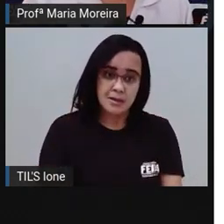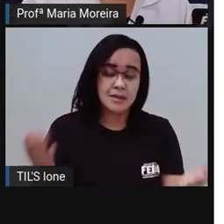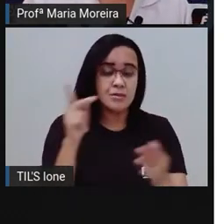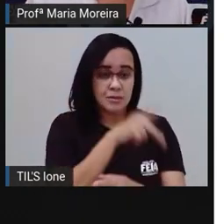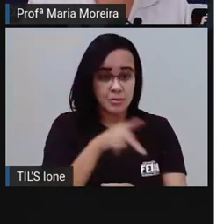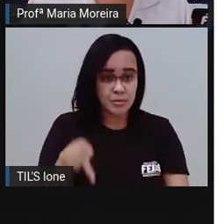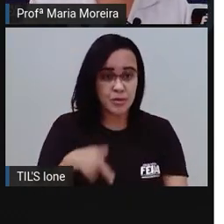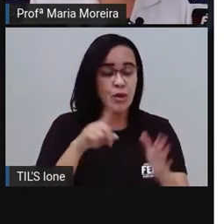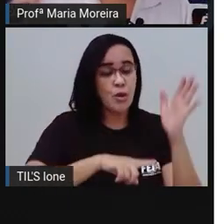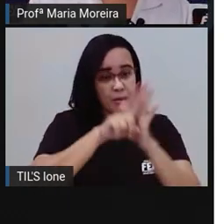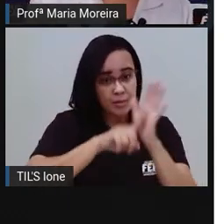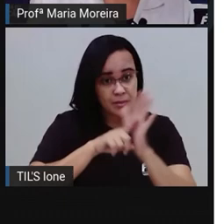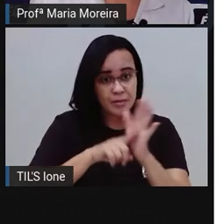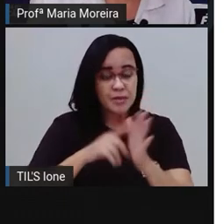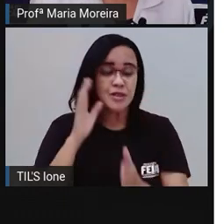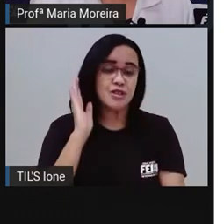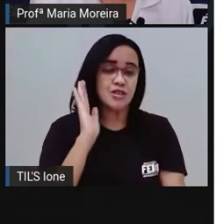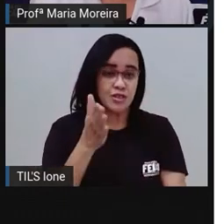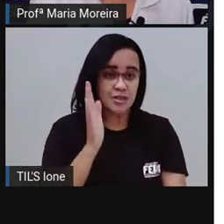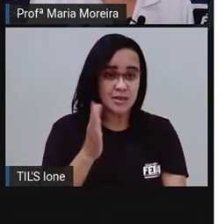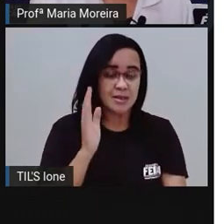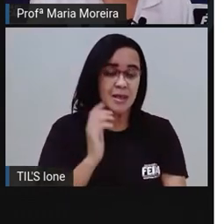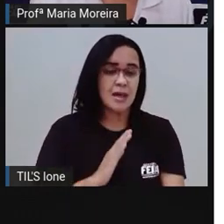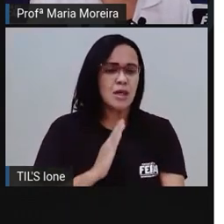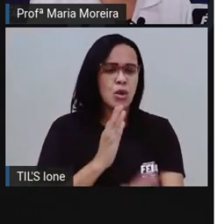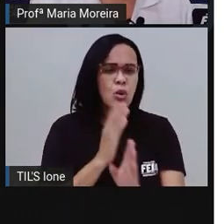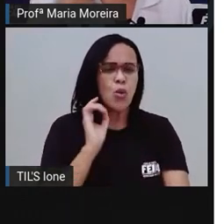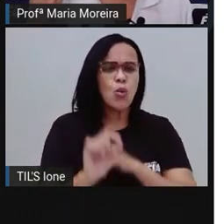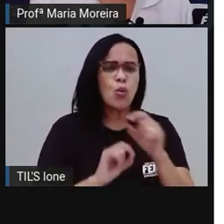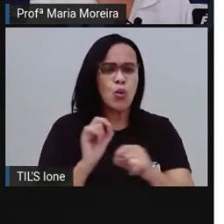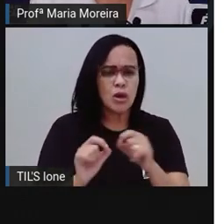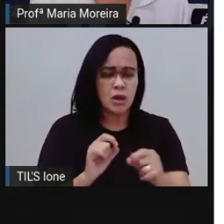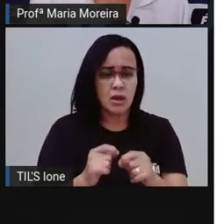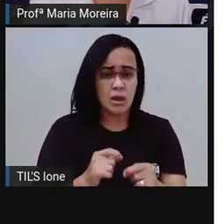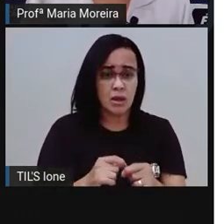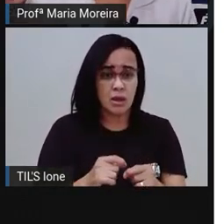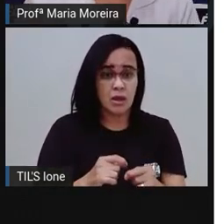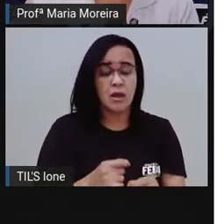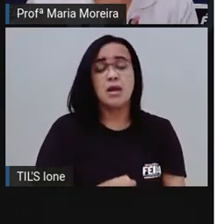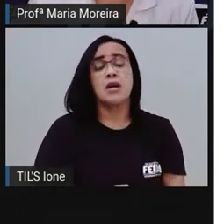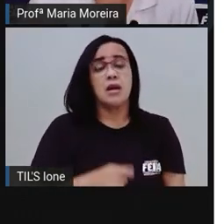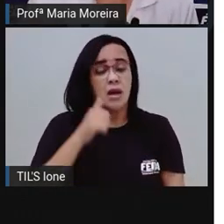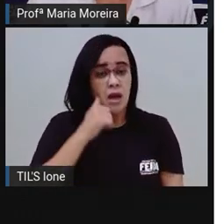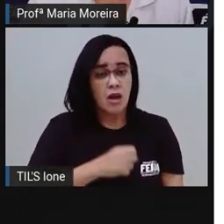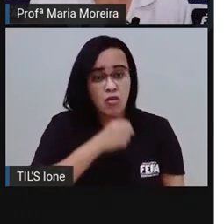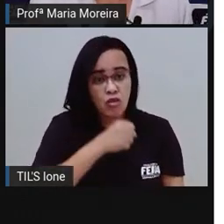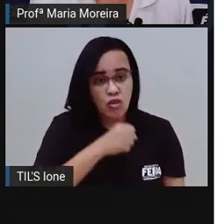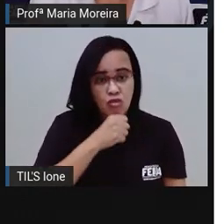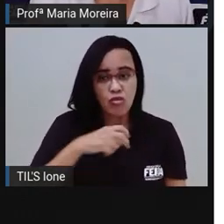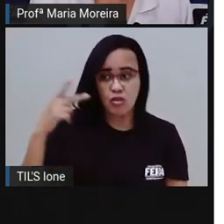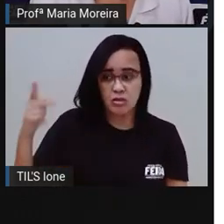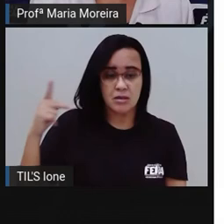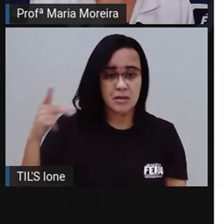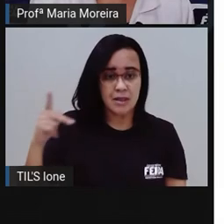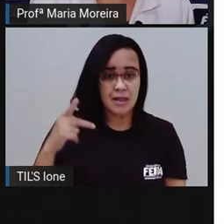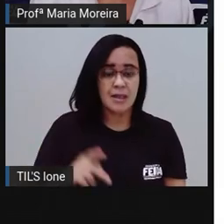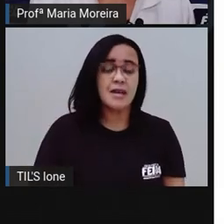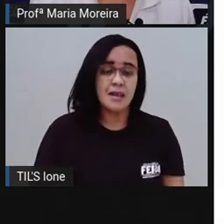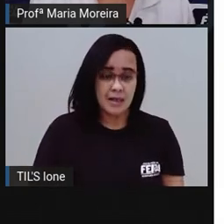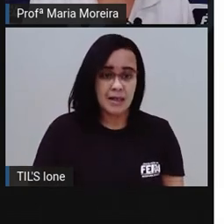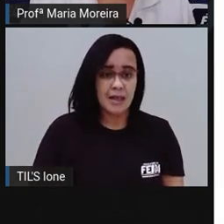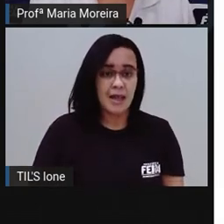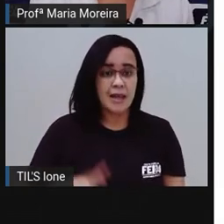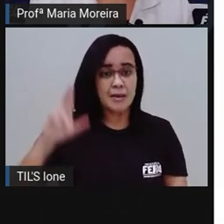para descobrir que a minha avó materna, ela tem descendência escravo, que é normal, já que somos aí da matinha, né?